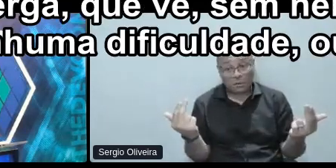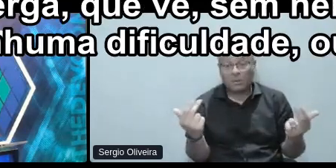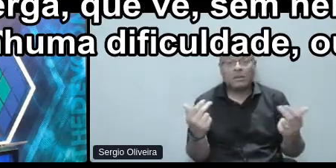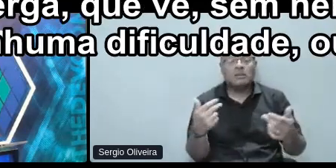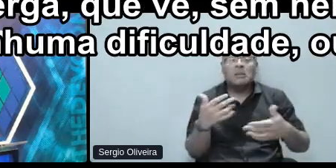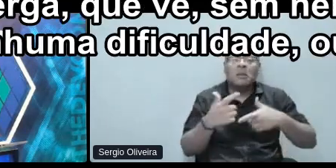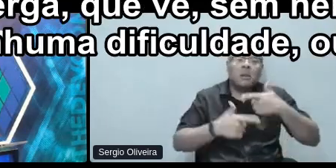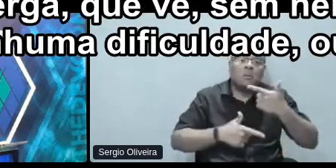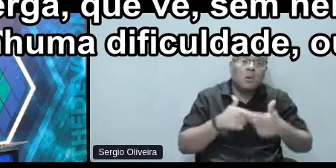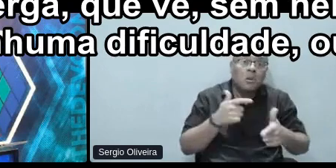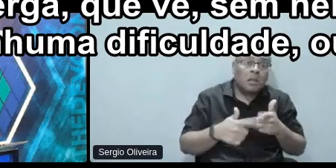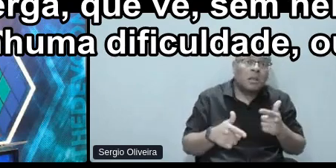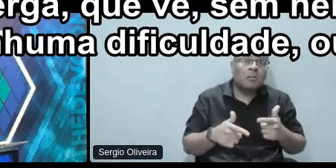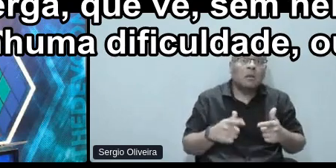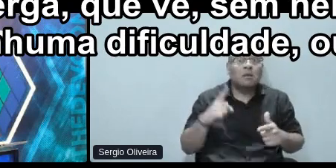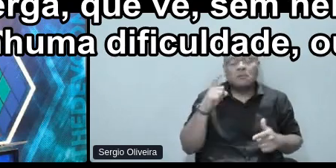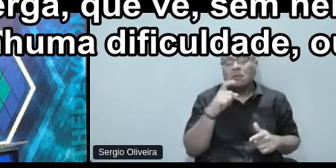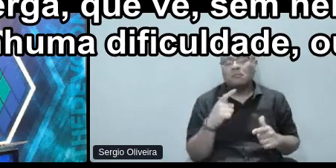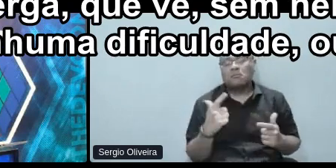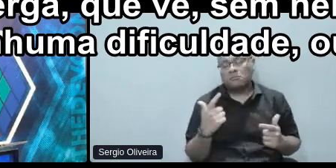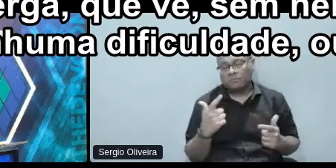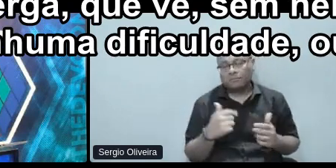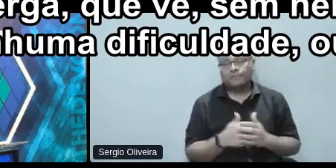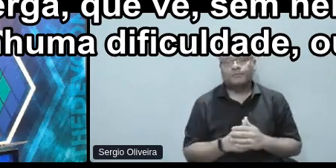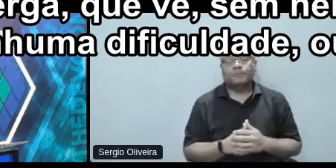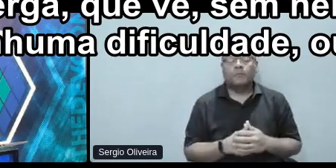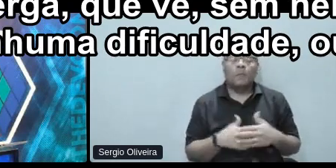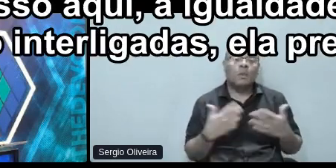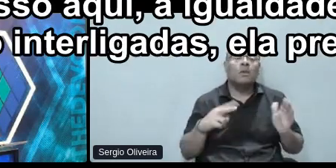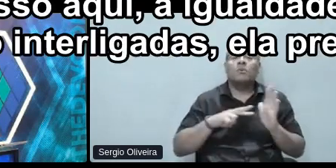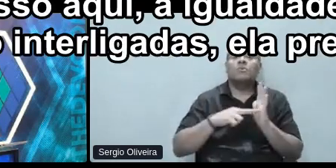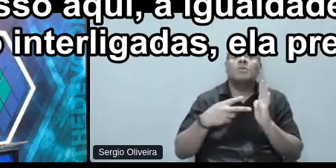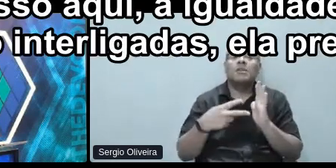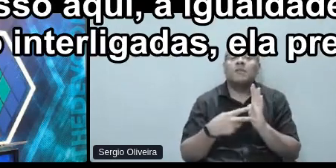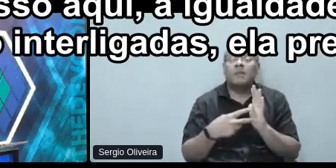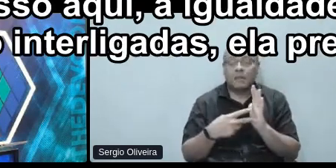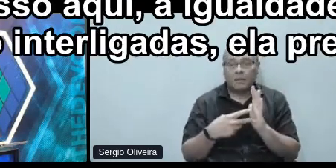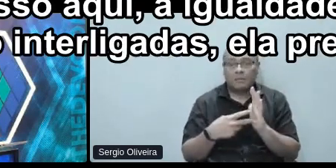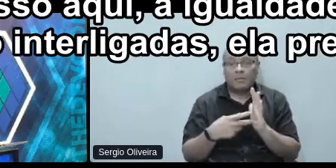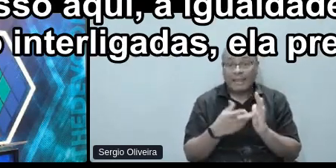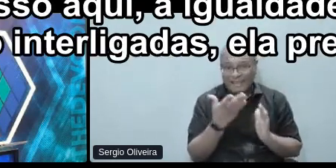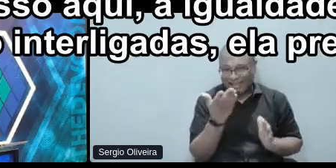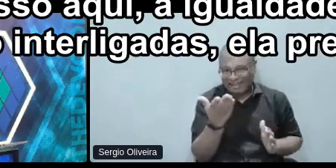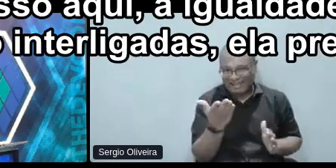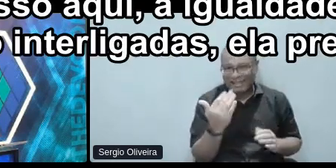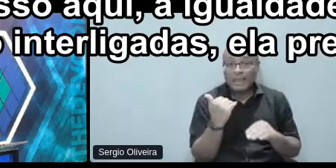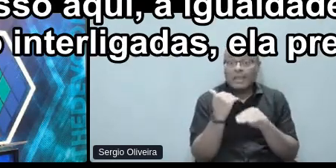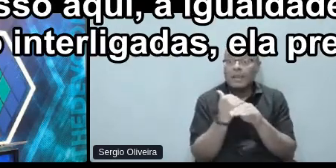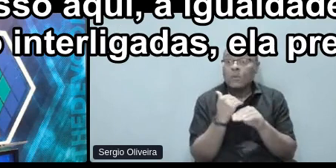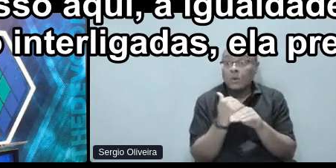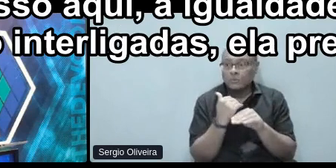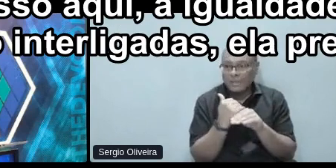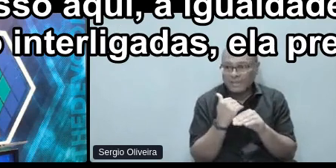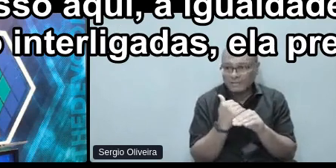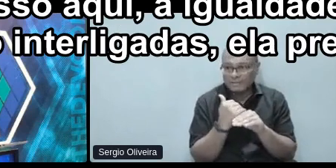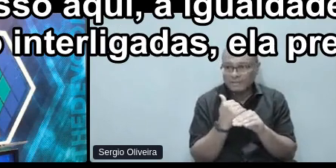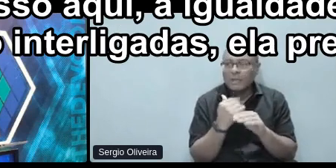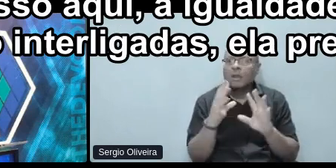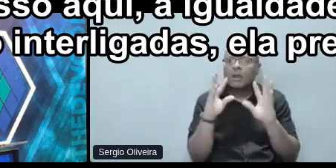problema, sem nenhuma dificuldade. Ou seja, de modo geral, isso aqui, a igualdade e equidade, quando